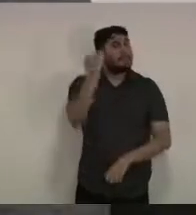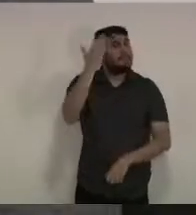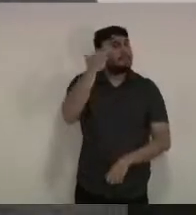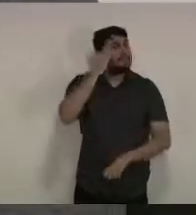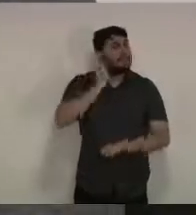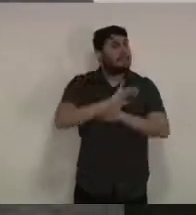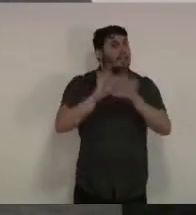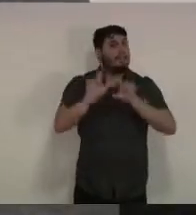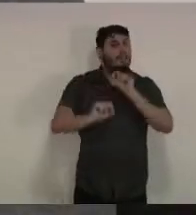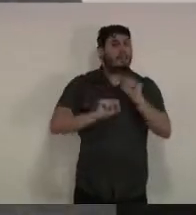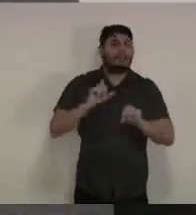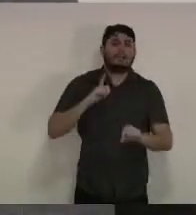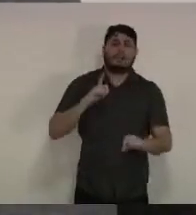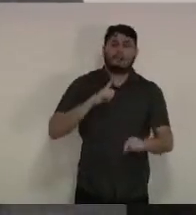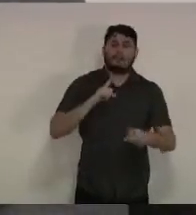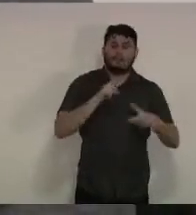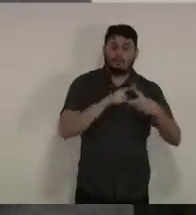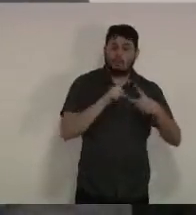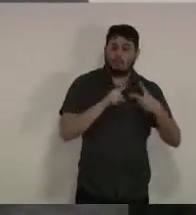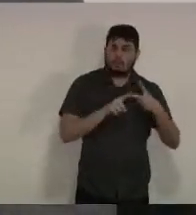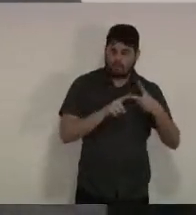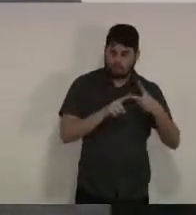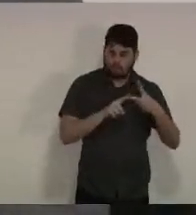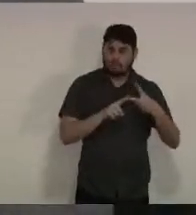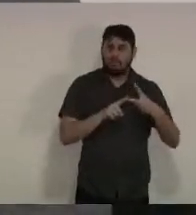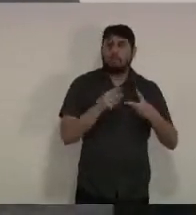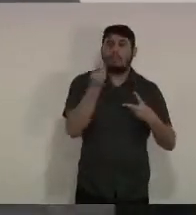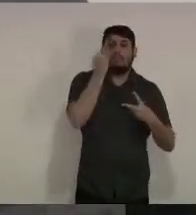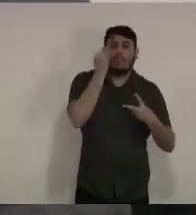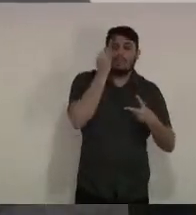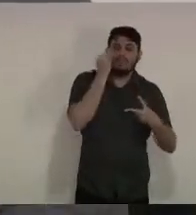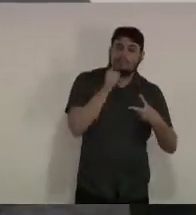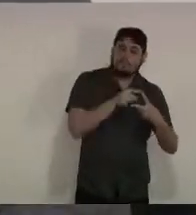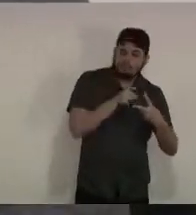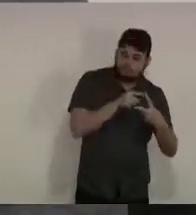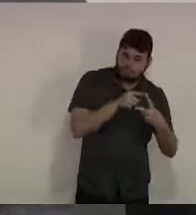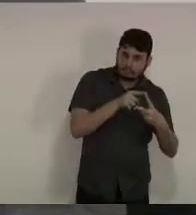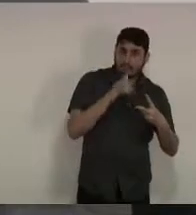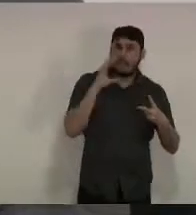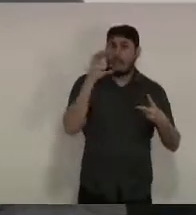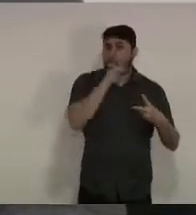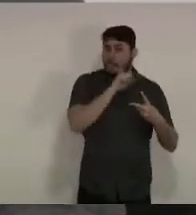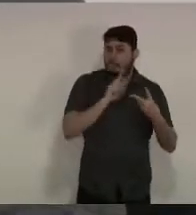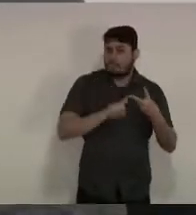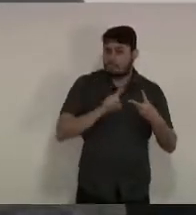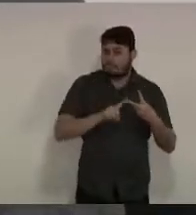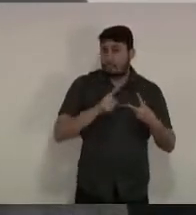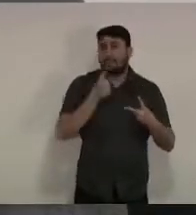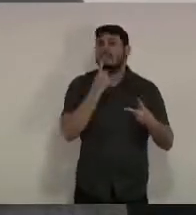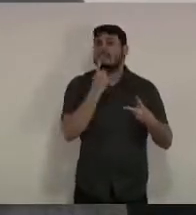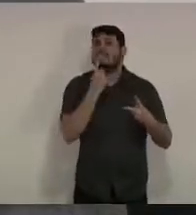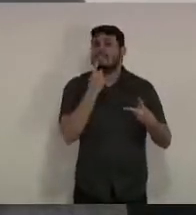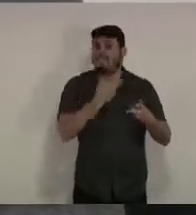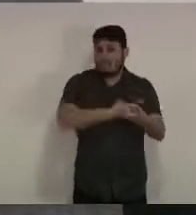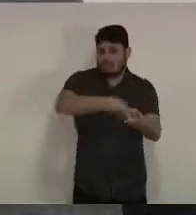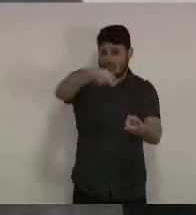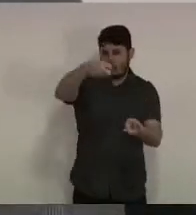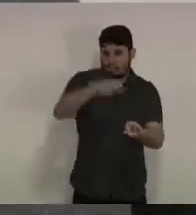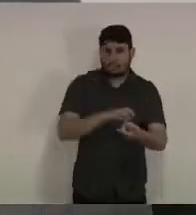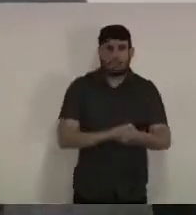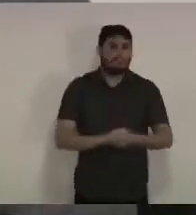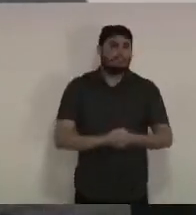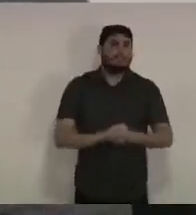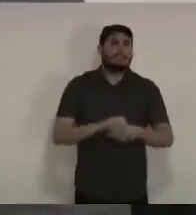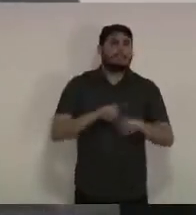existe o teste molecular e existe o teste rápido que na verdade ele é rápido apenas no resultado mas ele tem